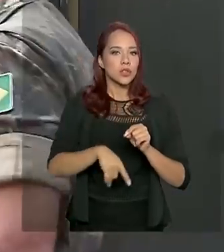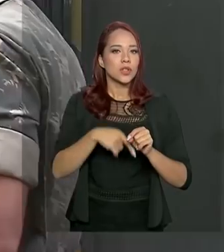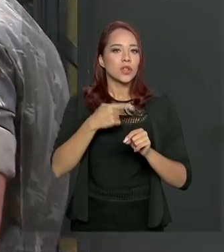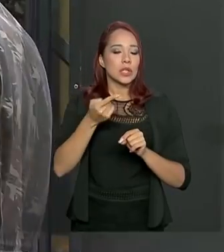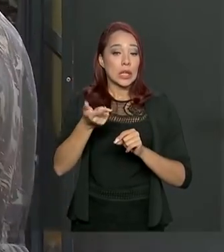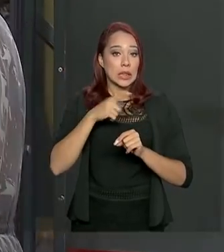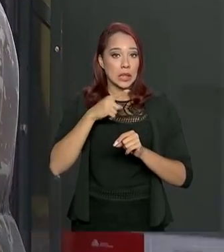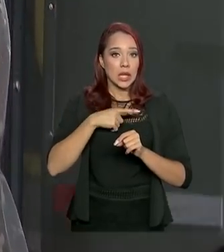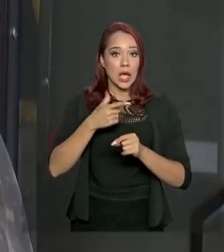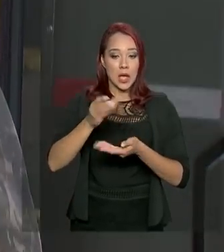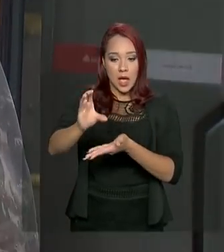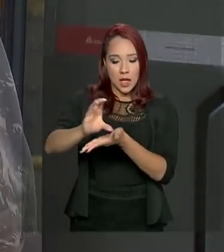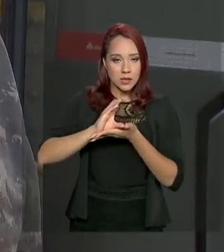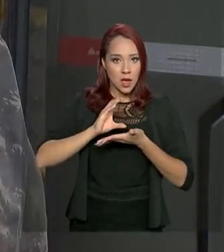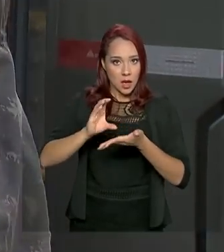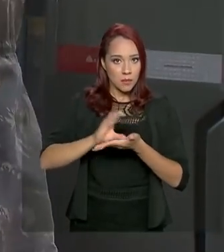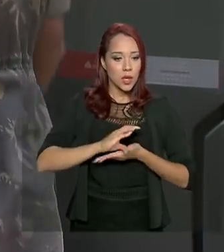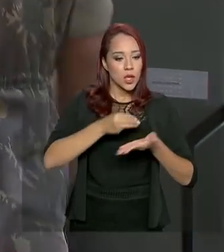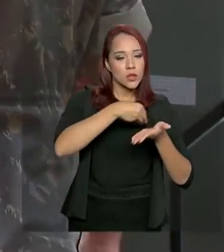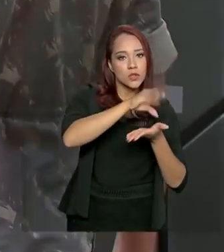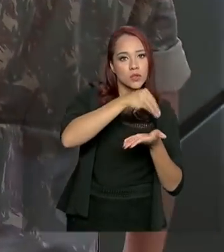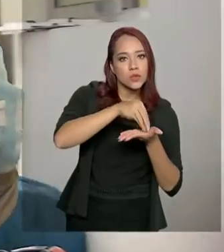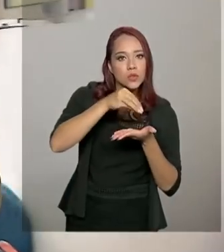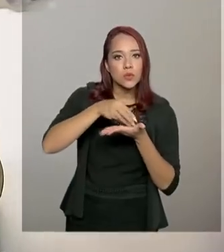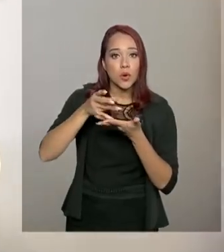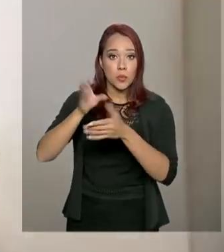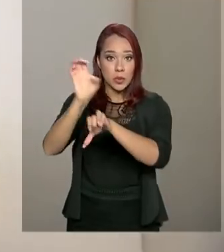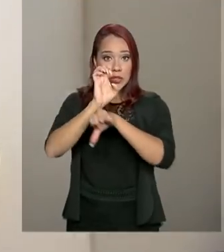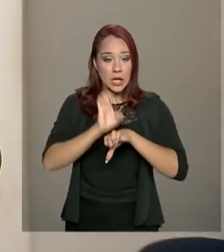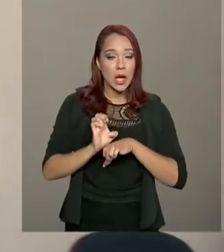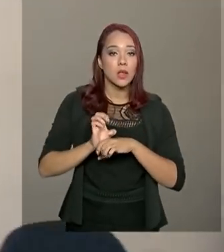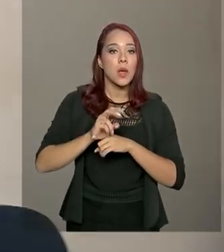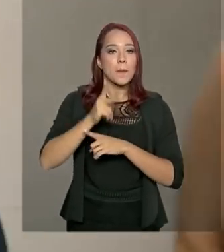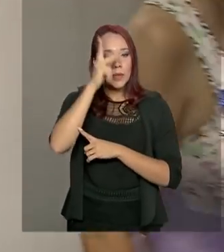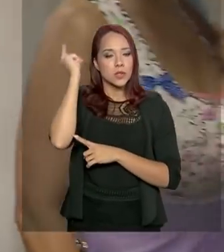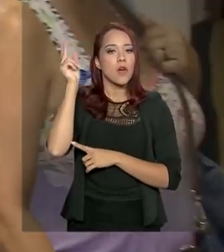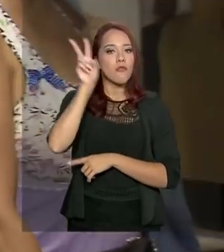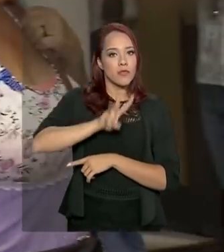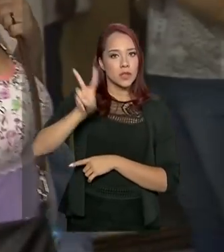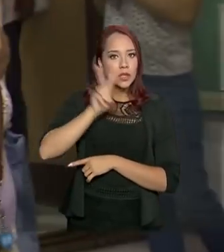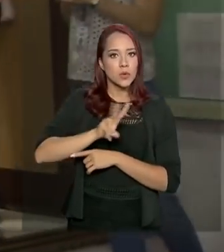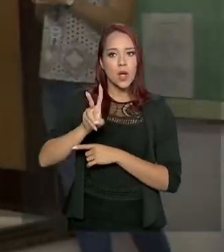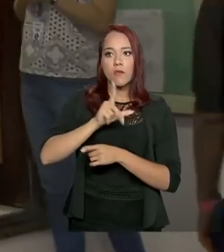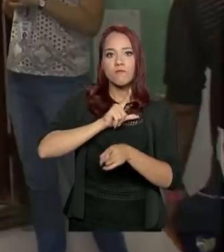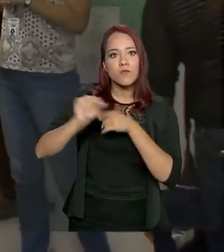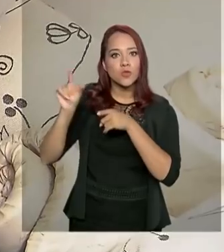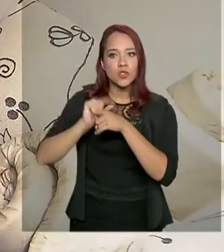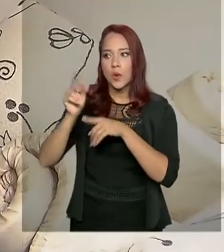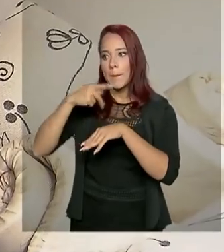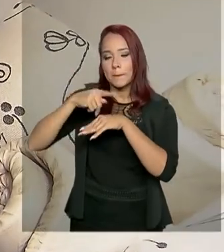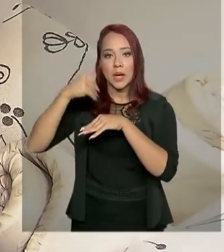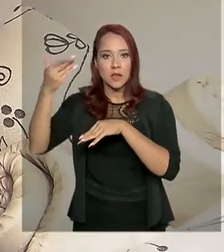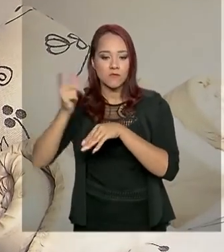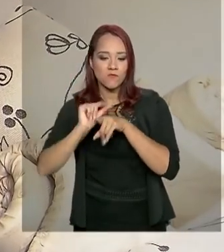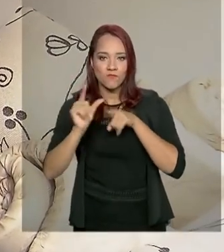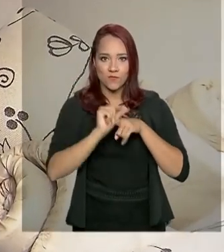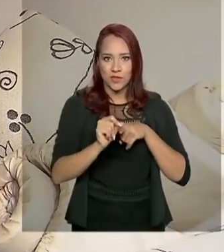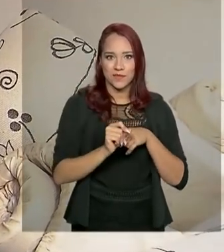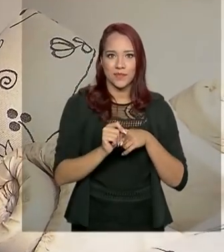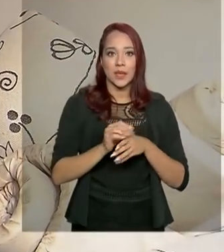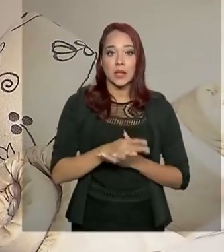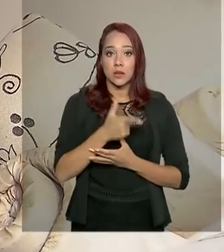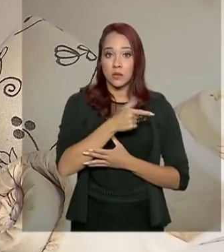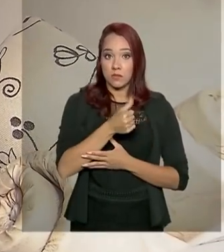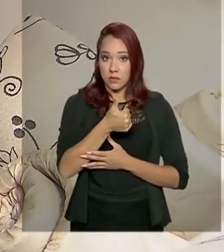recebe e distribui pelos estados brasileiros, venezuelanos fugidos da crise no país vizinho. Desde 2017,